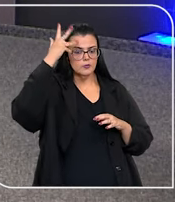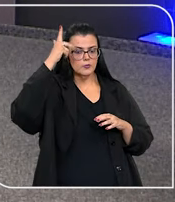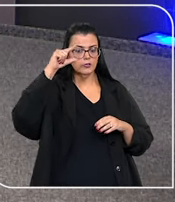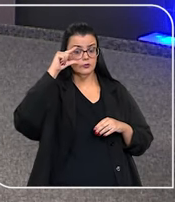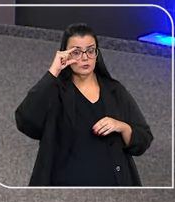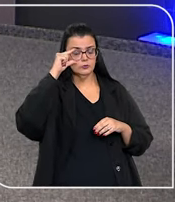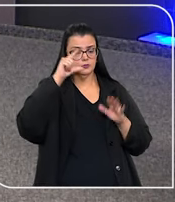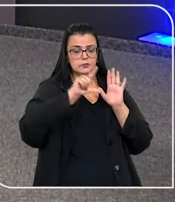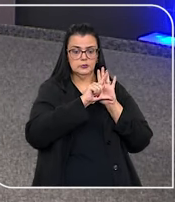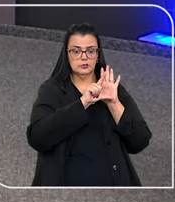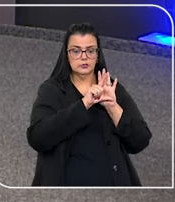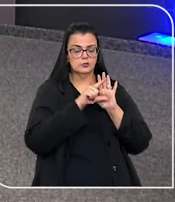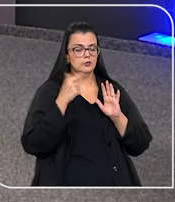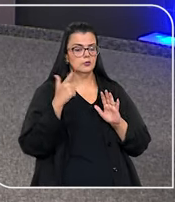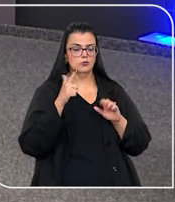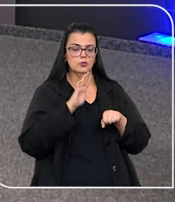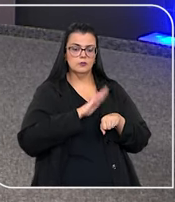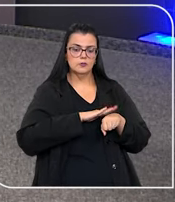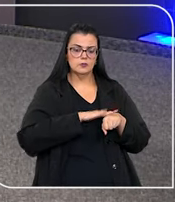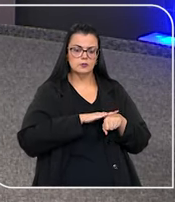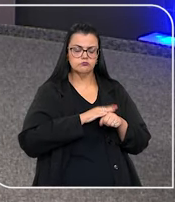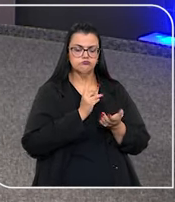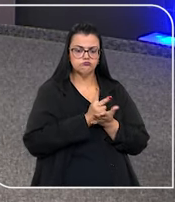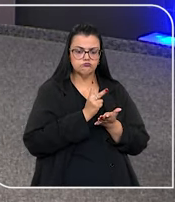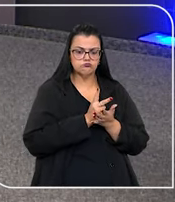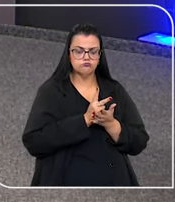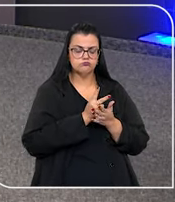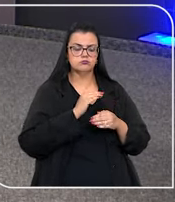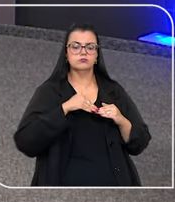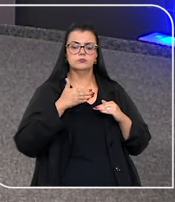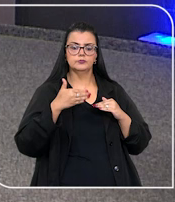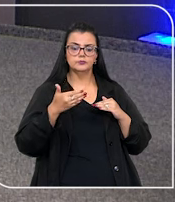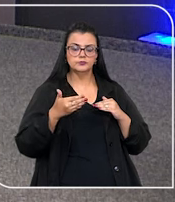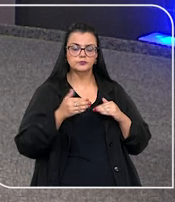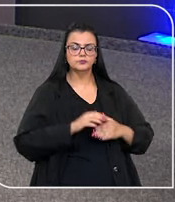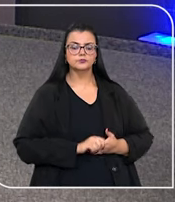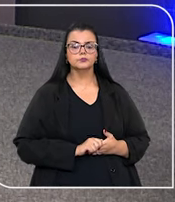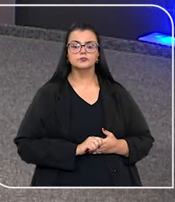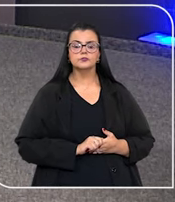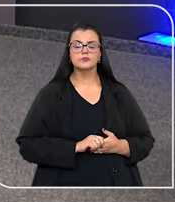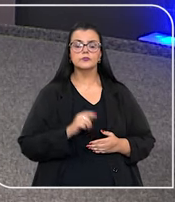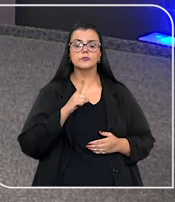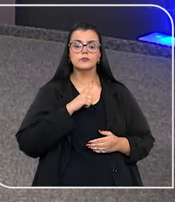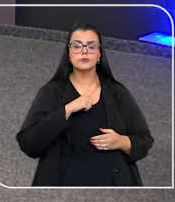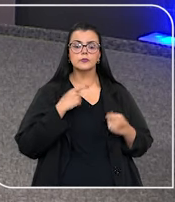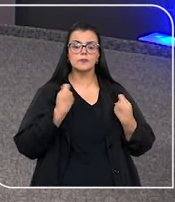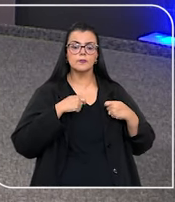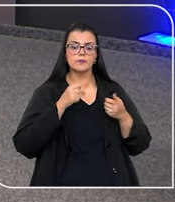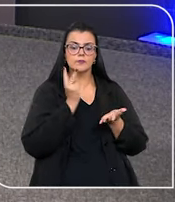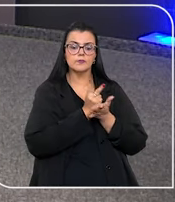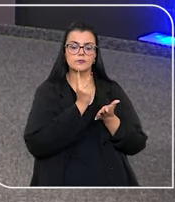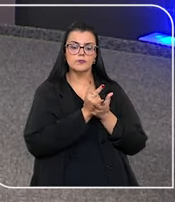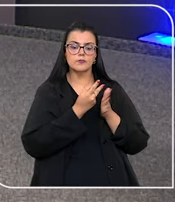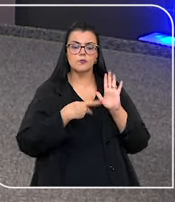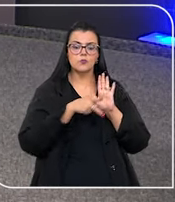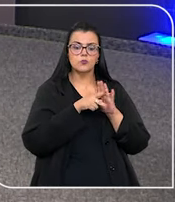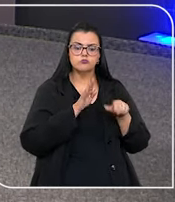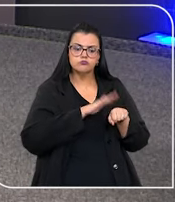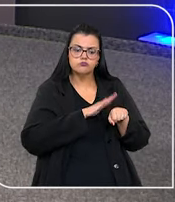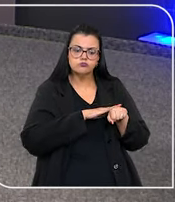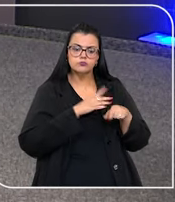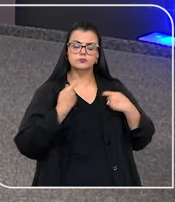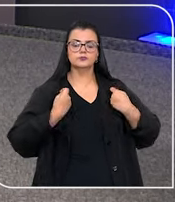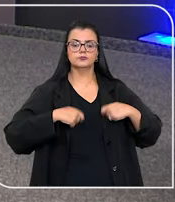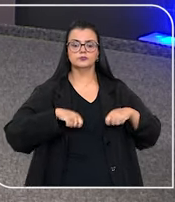Lei Maria da Penha não devem ter prazo fixo de duração. Em vez disso, devem ser mantidas pelo